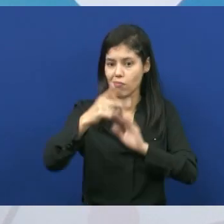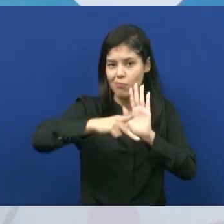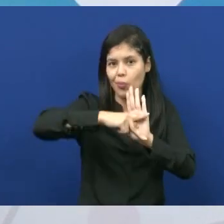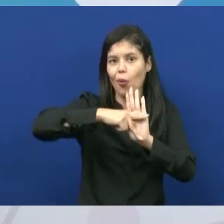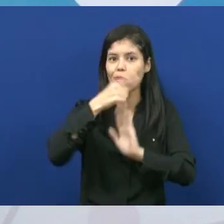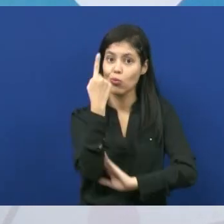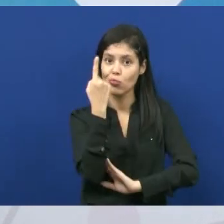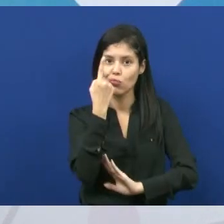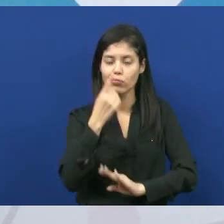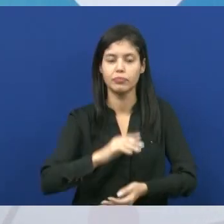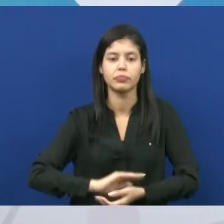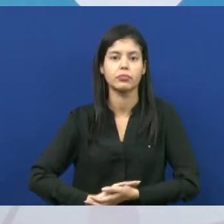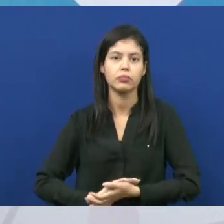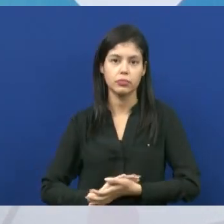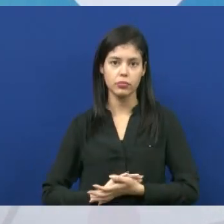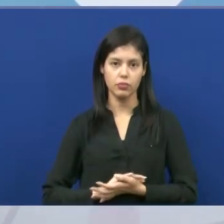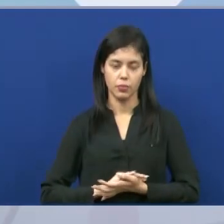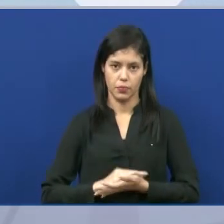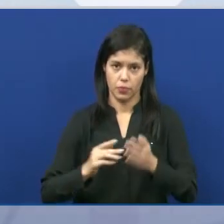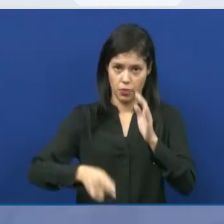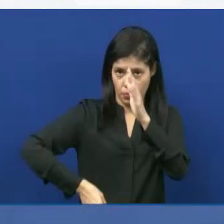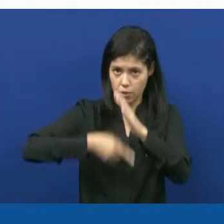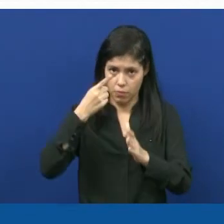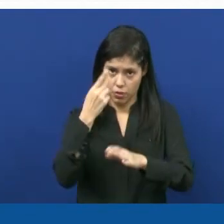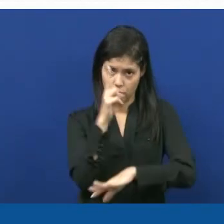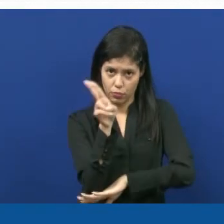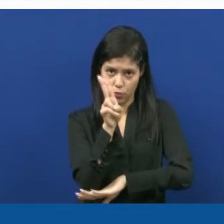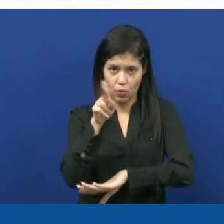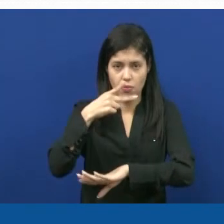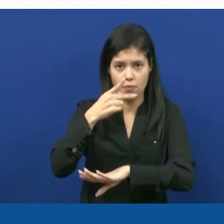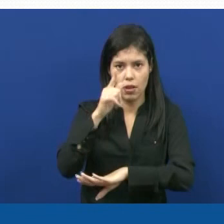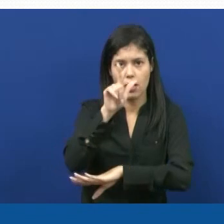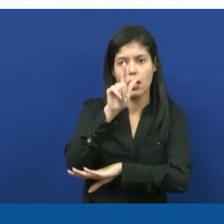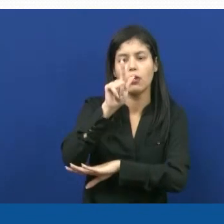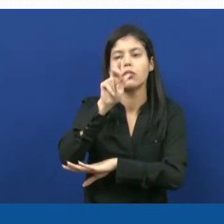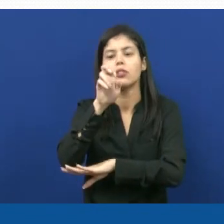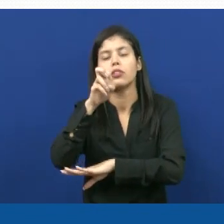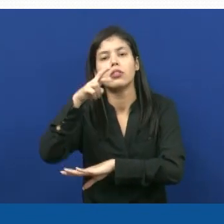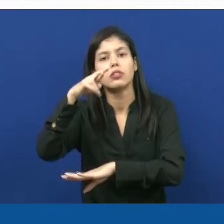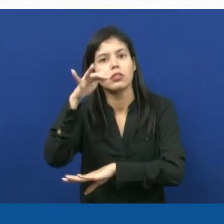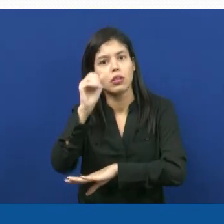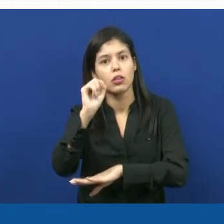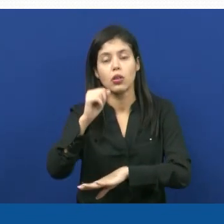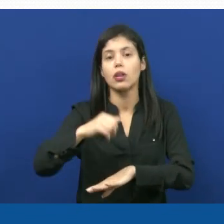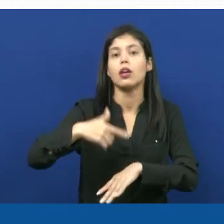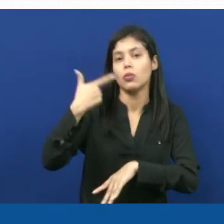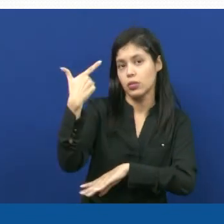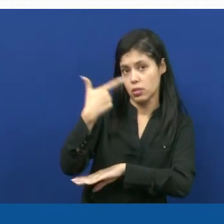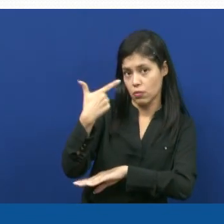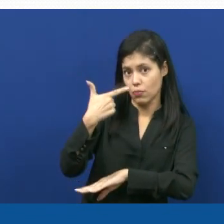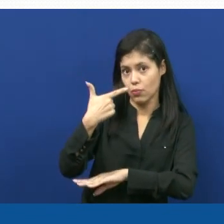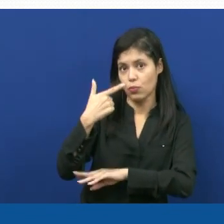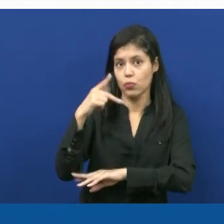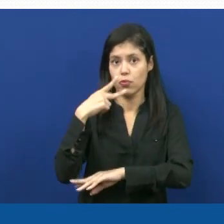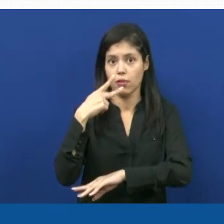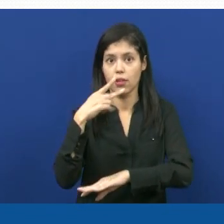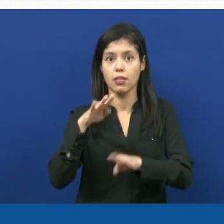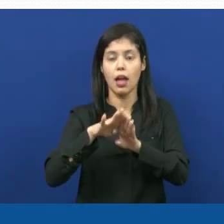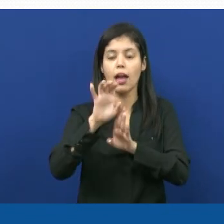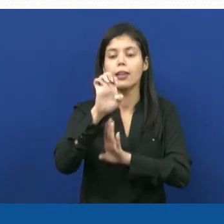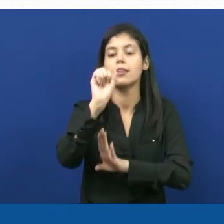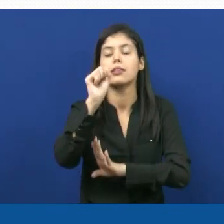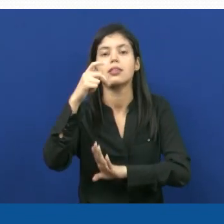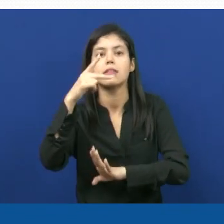científica? O primeiro nome diz respeito ao gênero, o segundo, que é o epíteto específico, diz respeito à